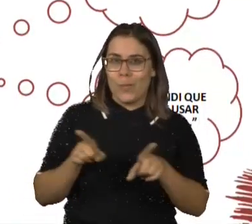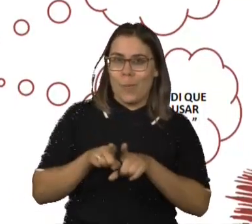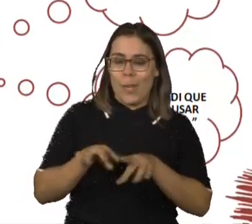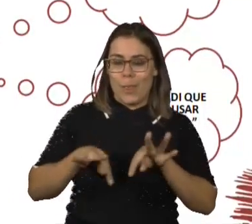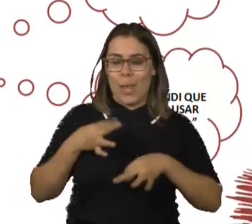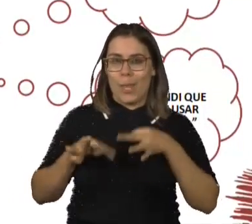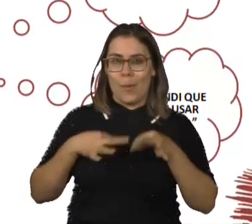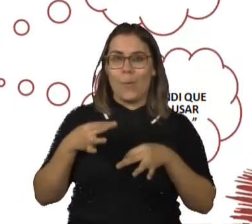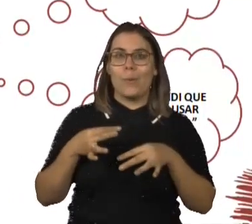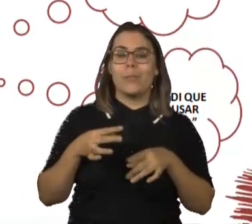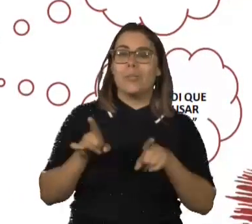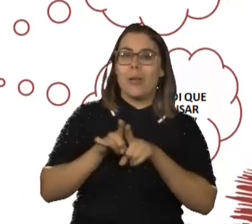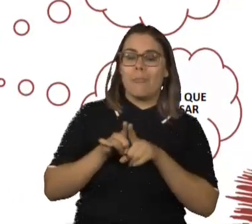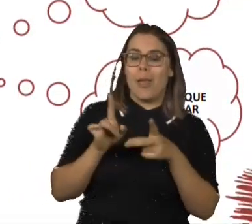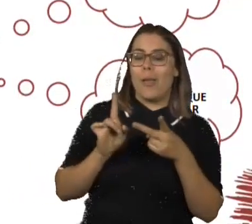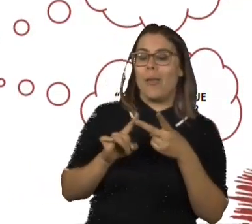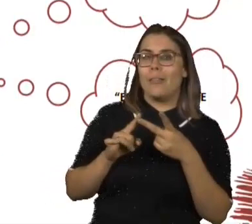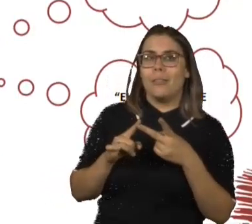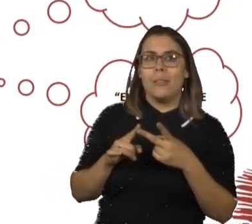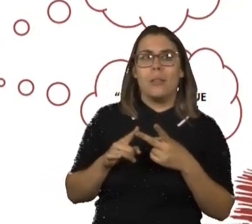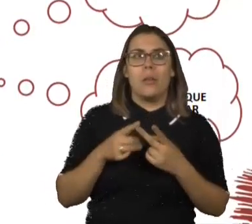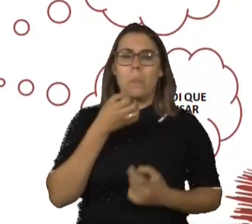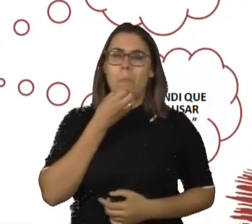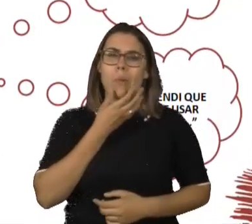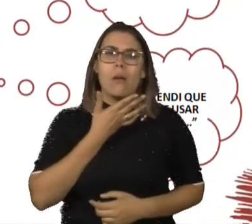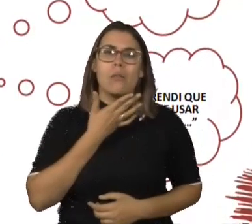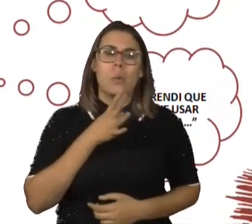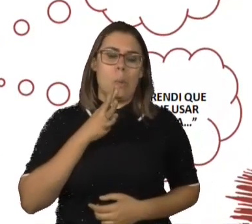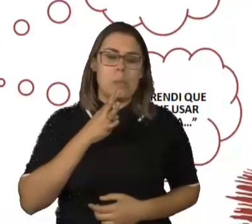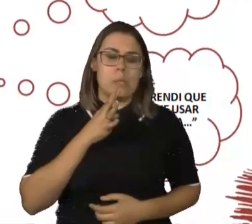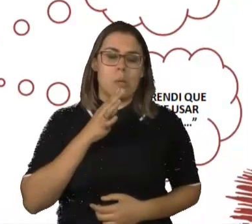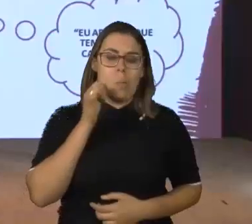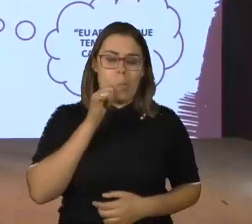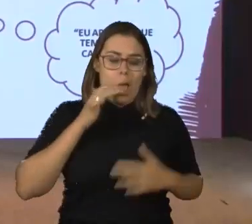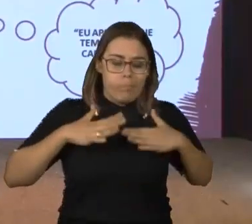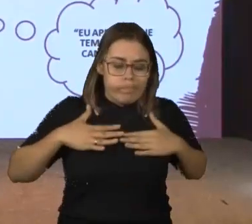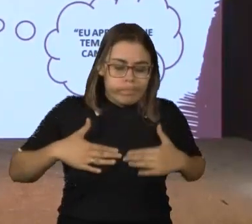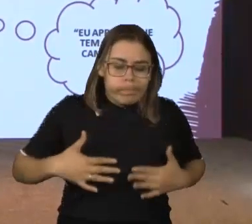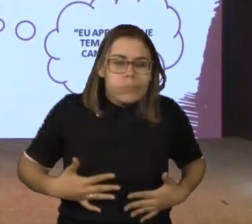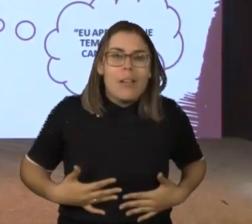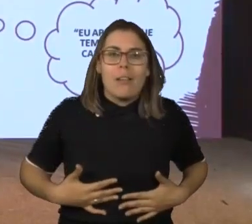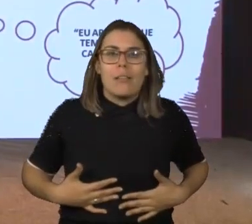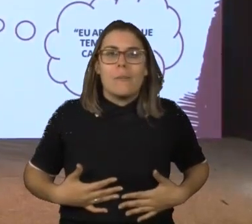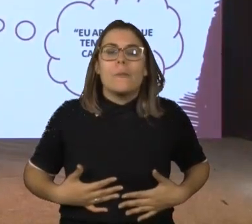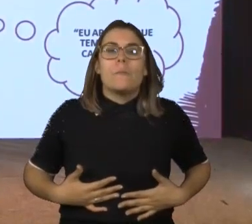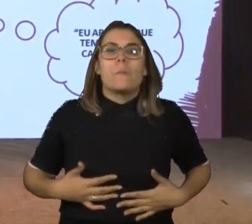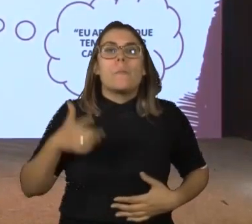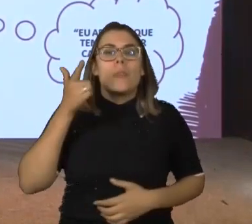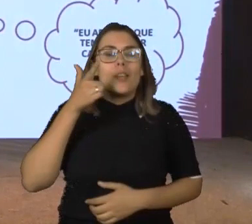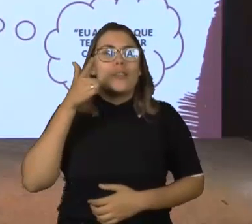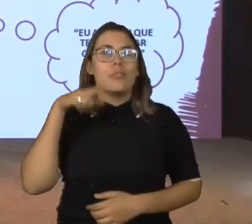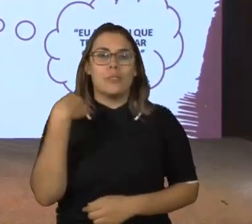que era muito interessante ela poder se tocar como mulher, se conhecer como mulher. Teve outro que falou, nós